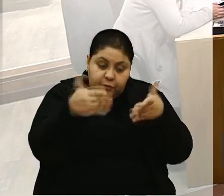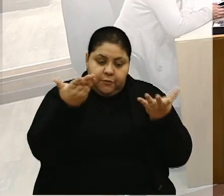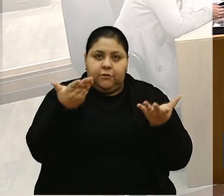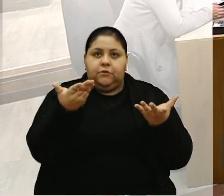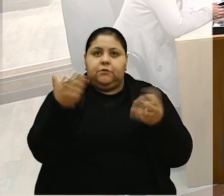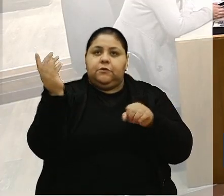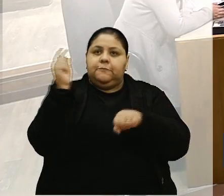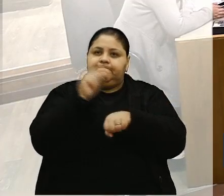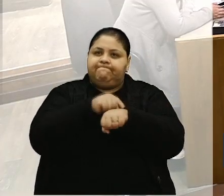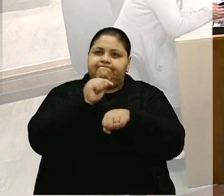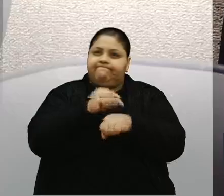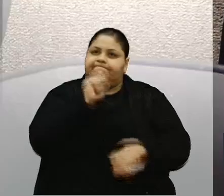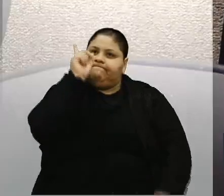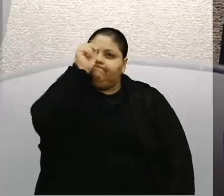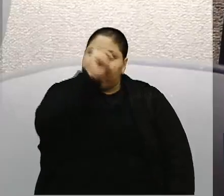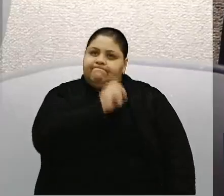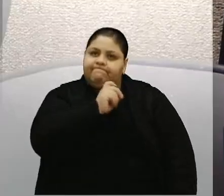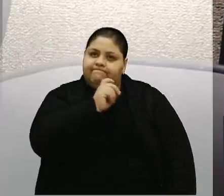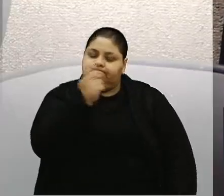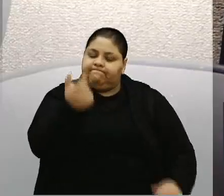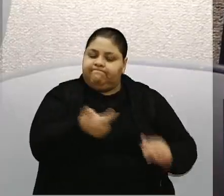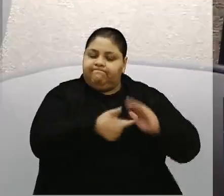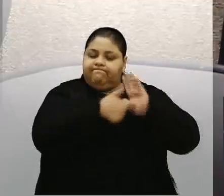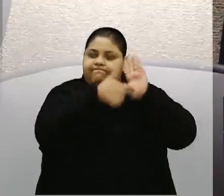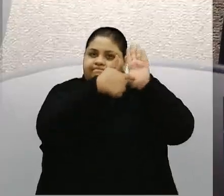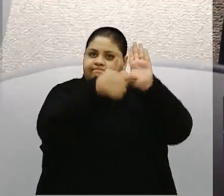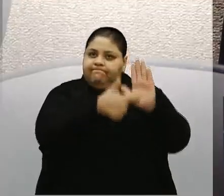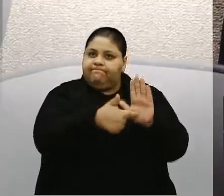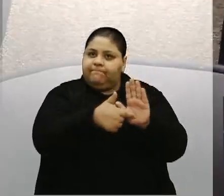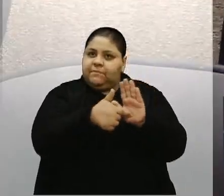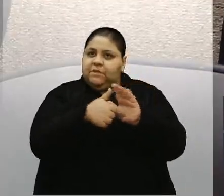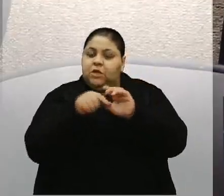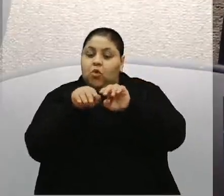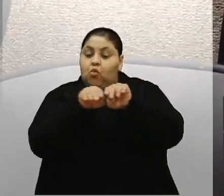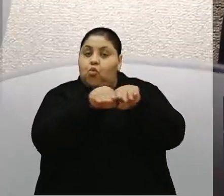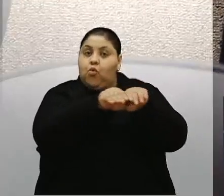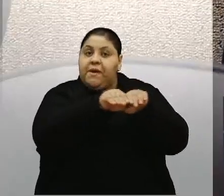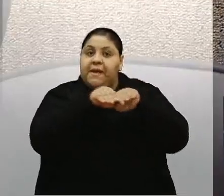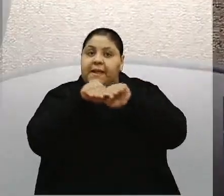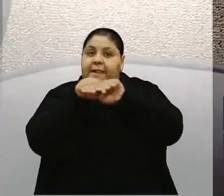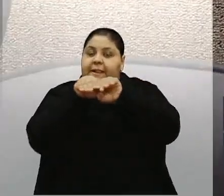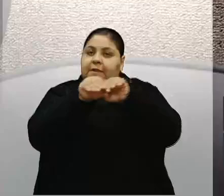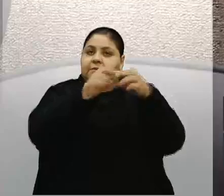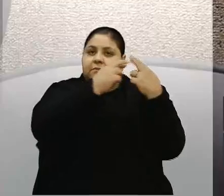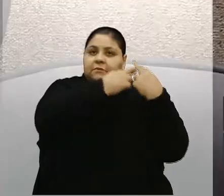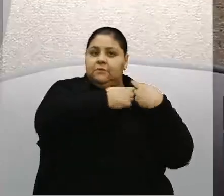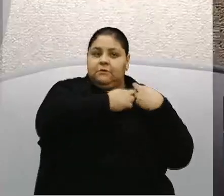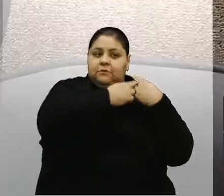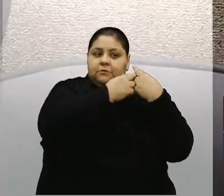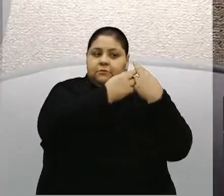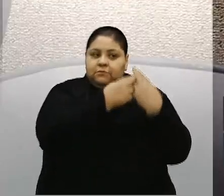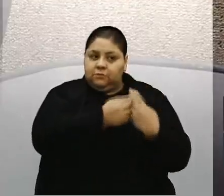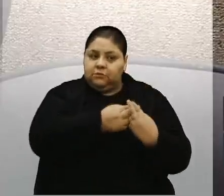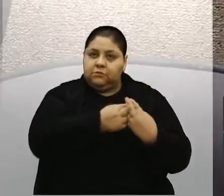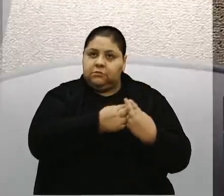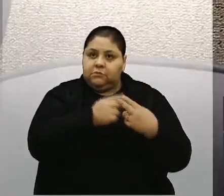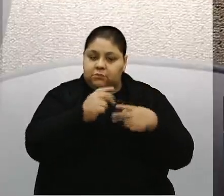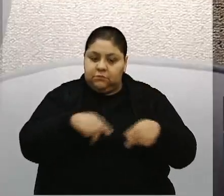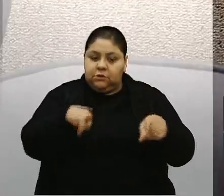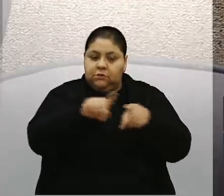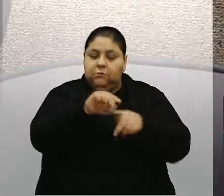nesses tempos difíceis, demonstrando cada vez mais o equilíbrio, a responsabilidade para com o povo